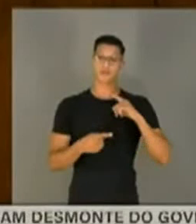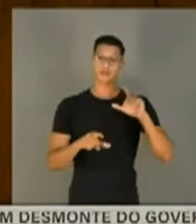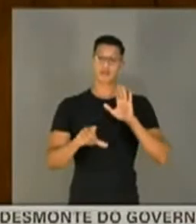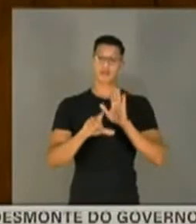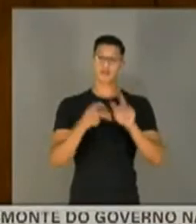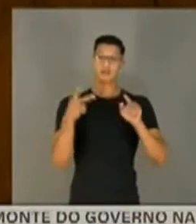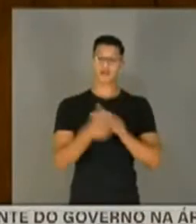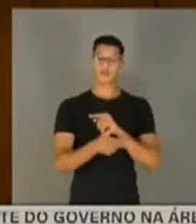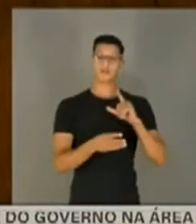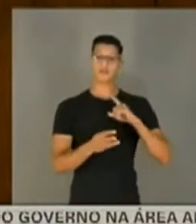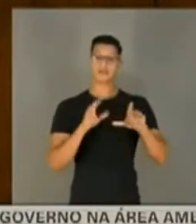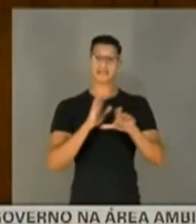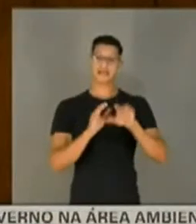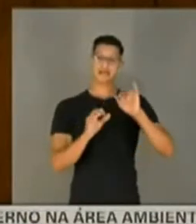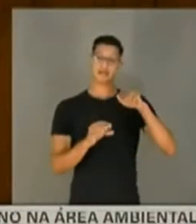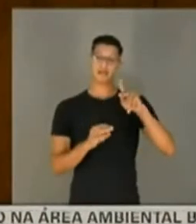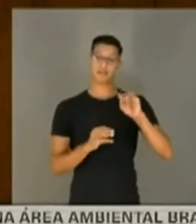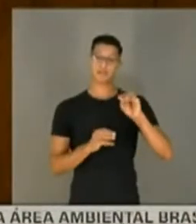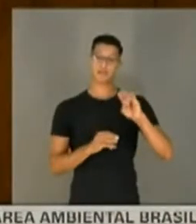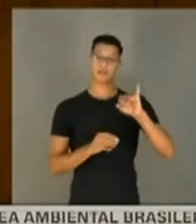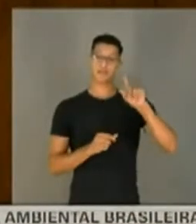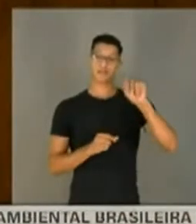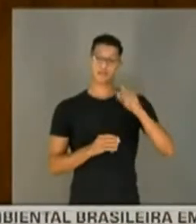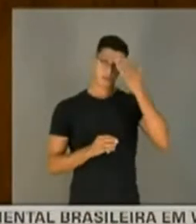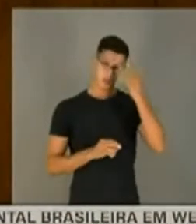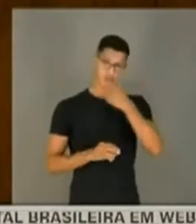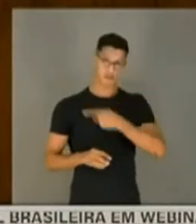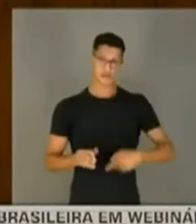violação da lei de improbidade administrativa. Muito obrigado, senhora presidente. Obrigado.